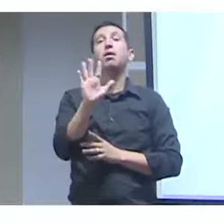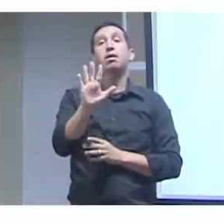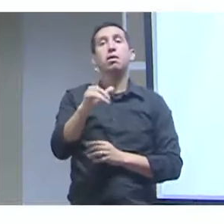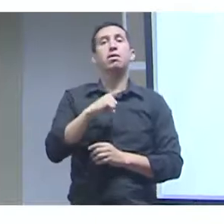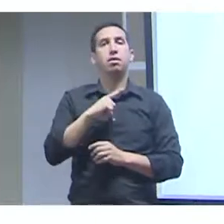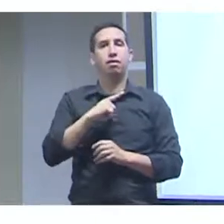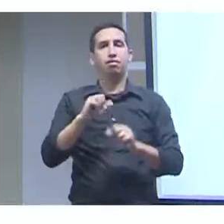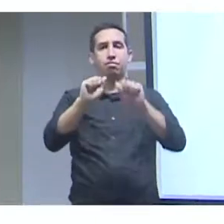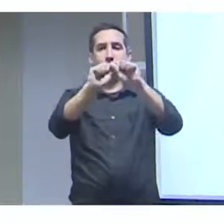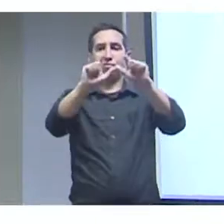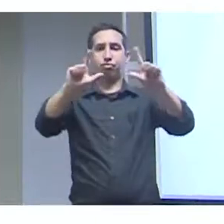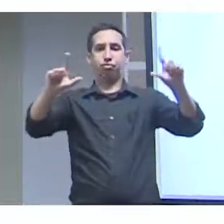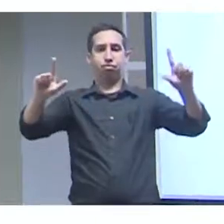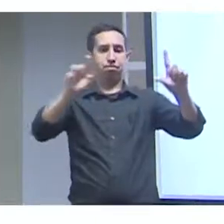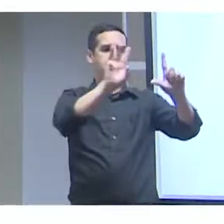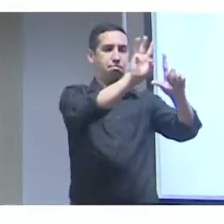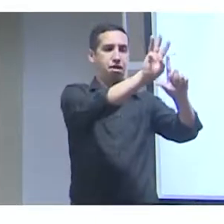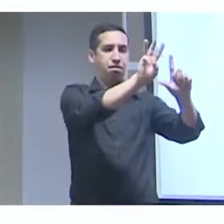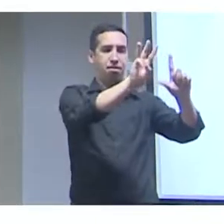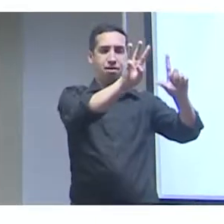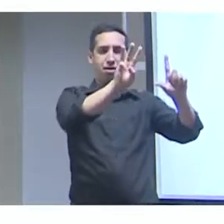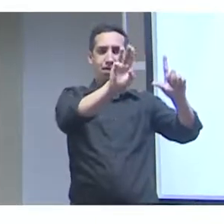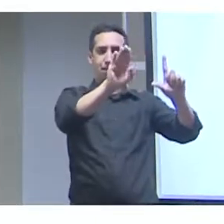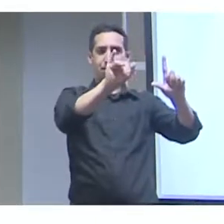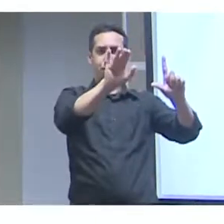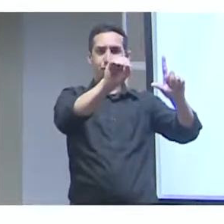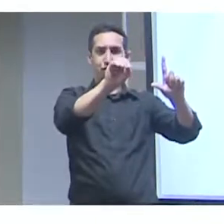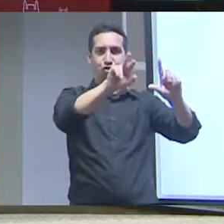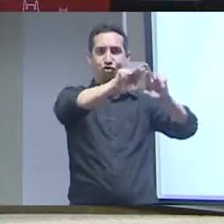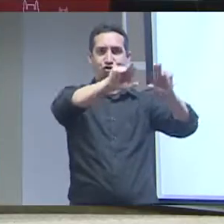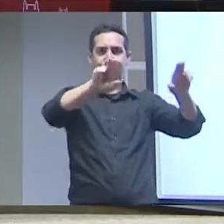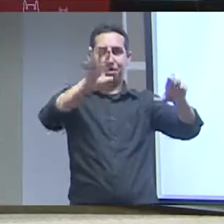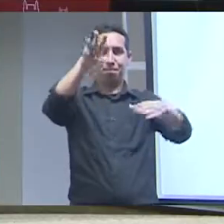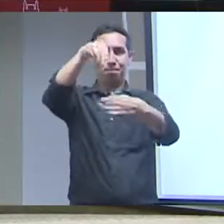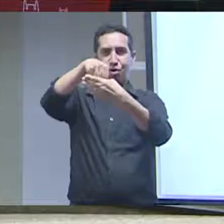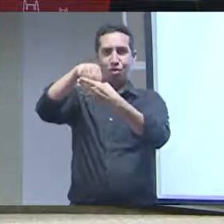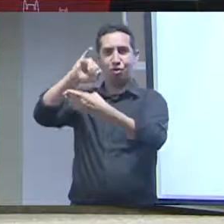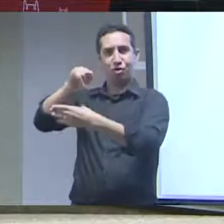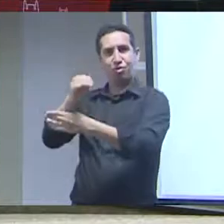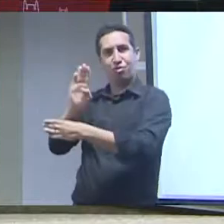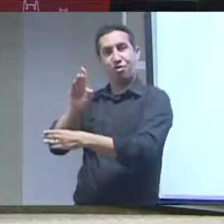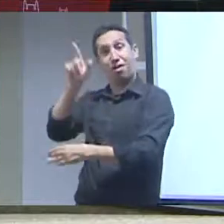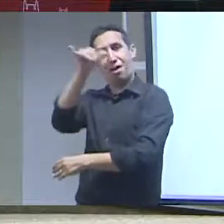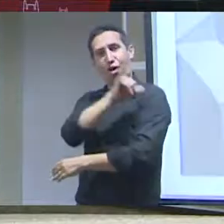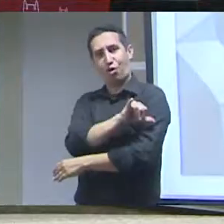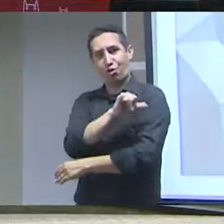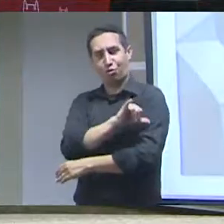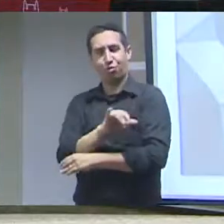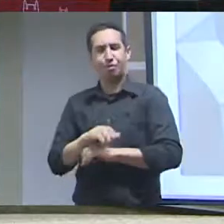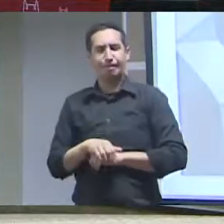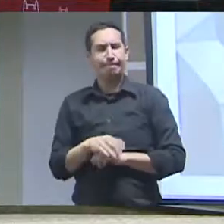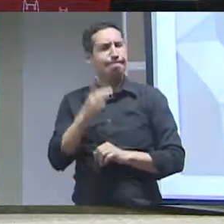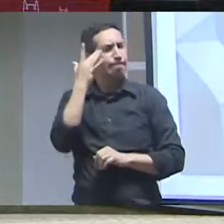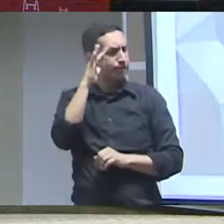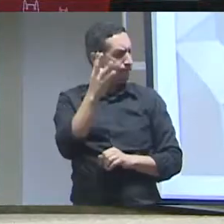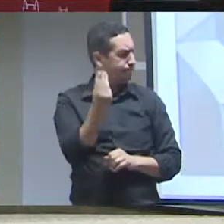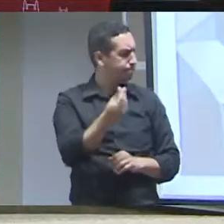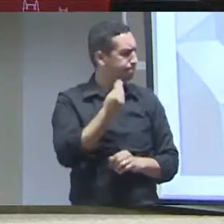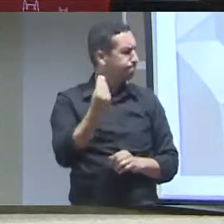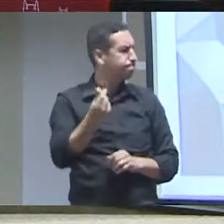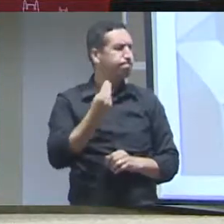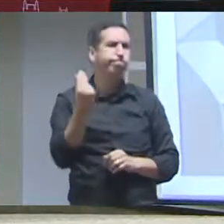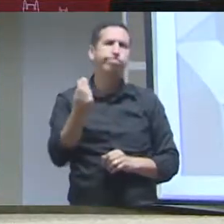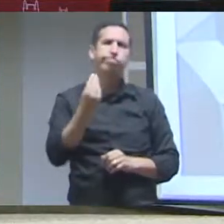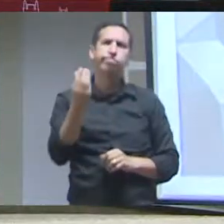e lançamos, em 2015, se não me engano, o portal de dados da